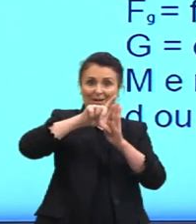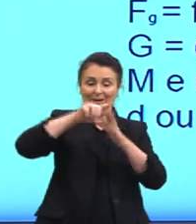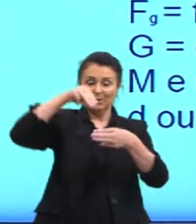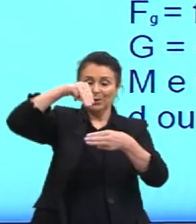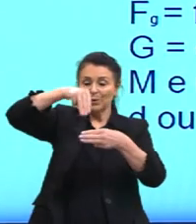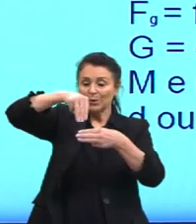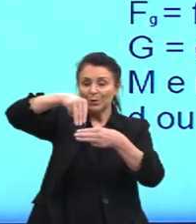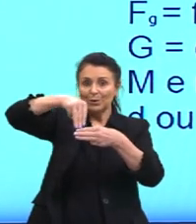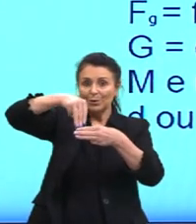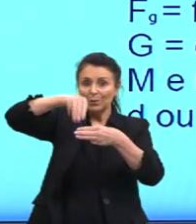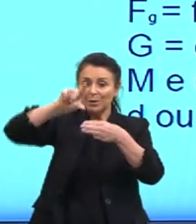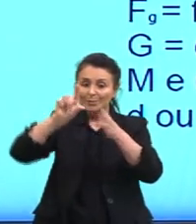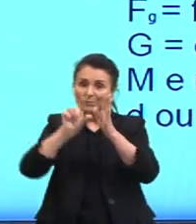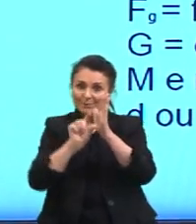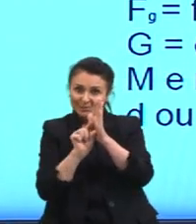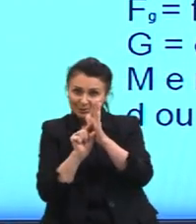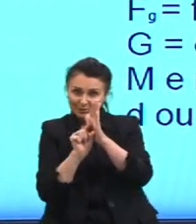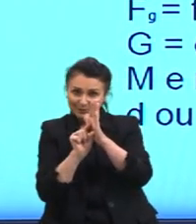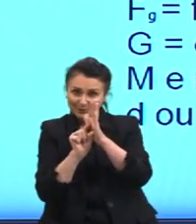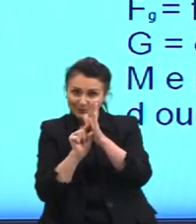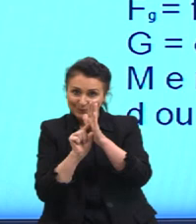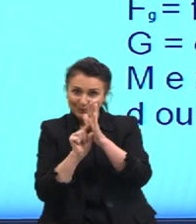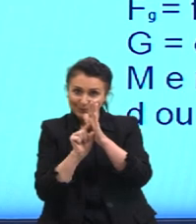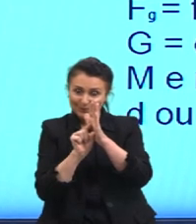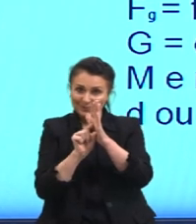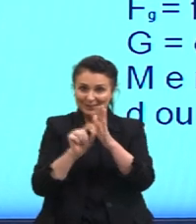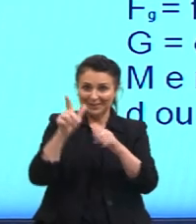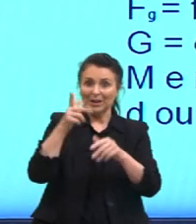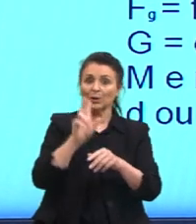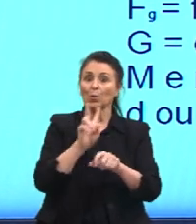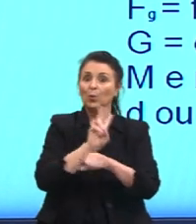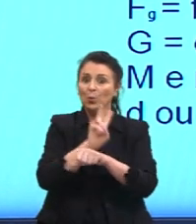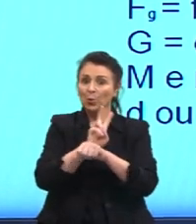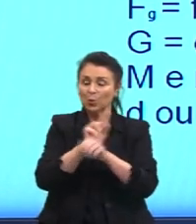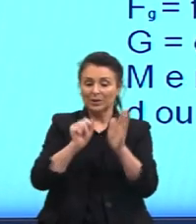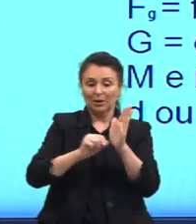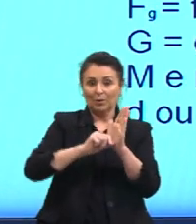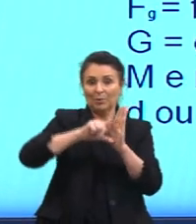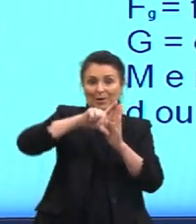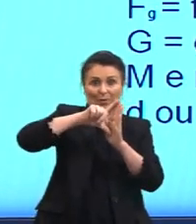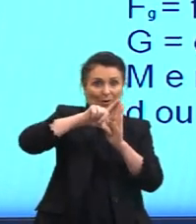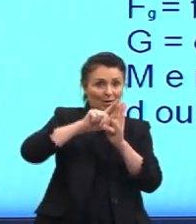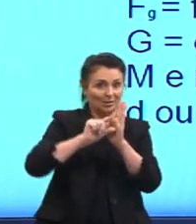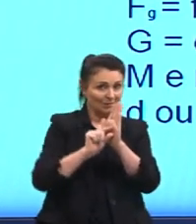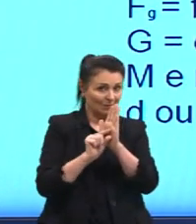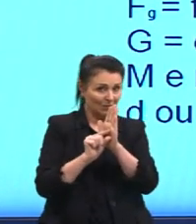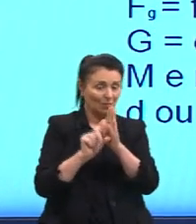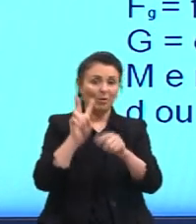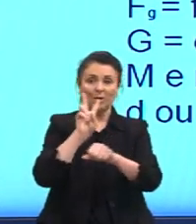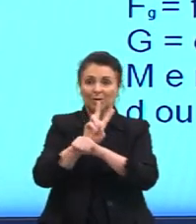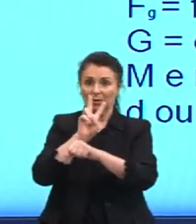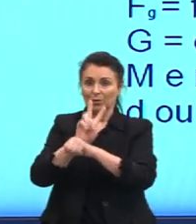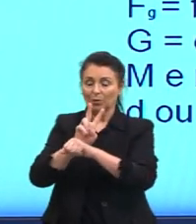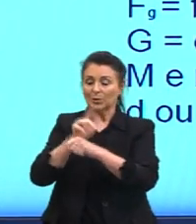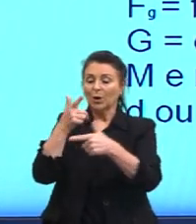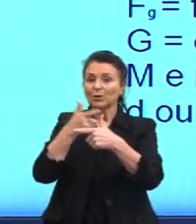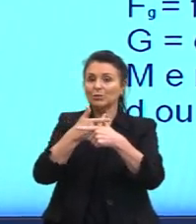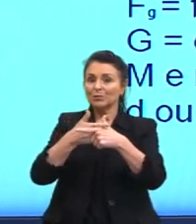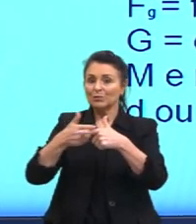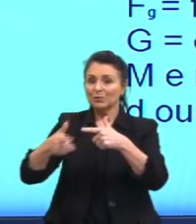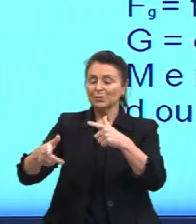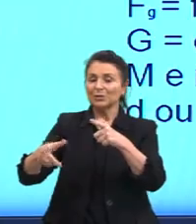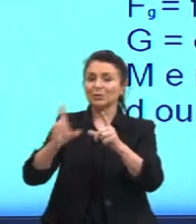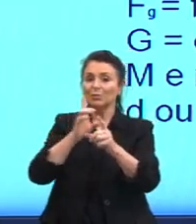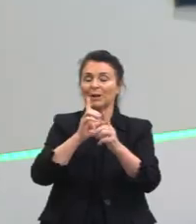Mzão é para o objeto maior e Mzinho para o objeto menor. dividido pela distância ao quadrado, que é a